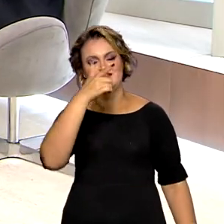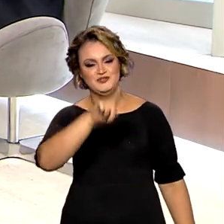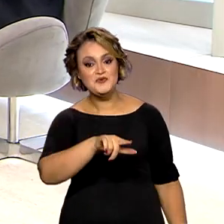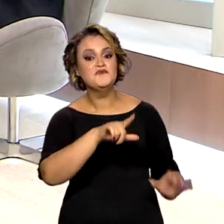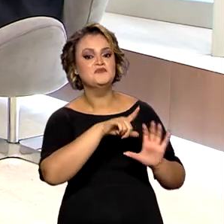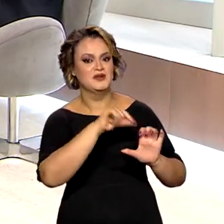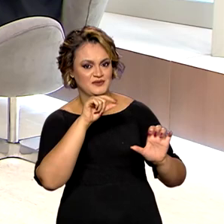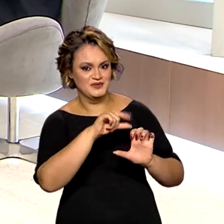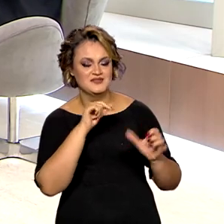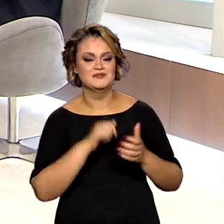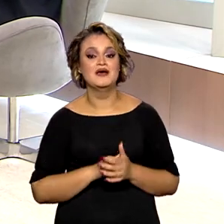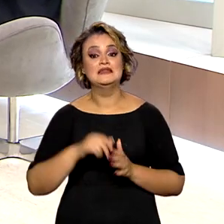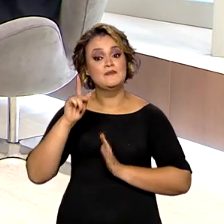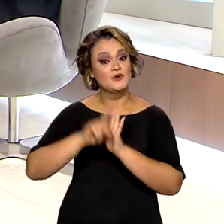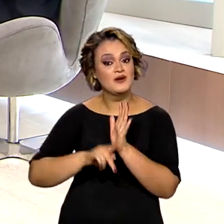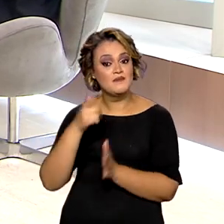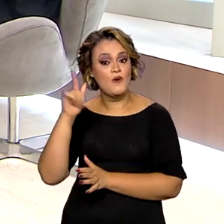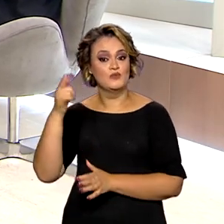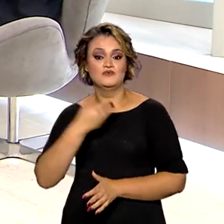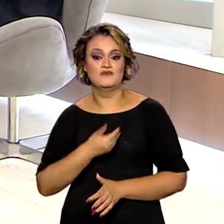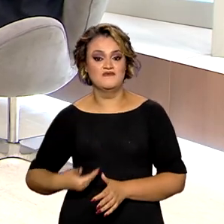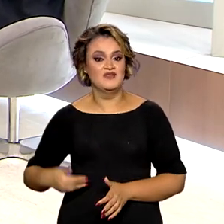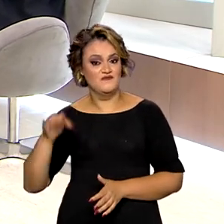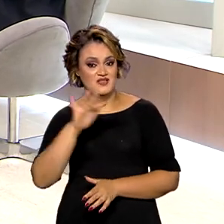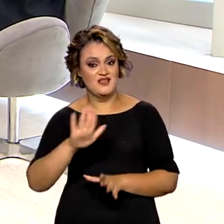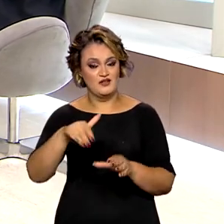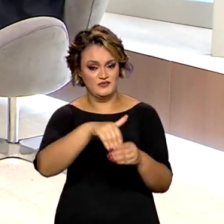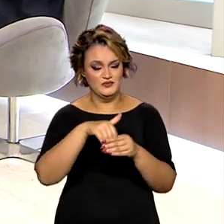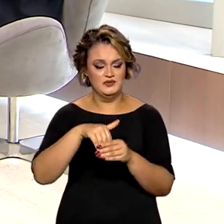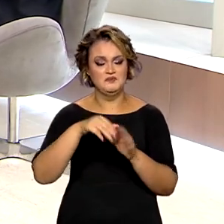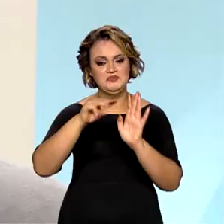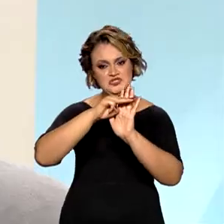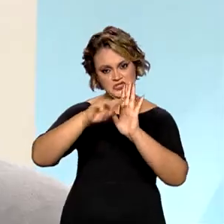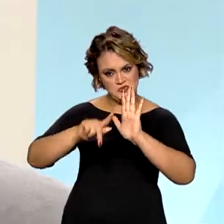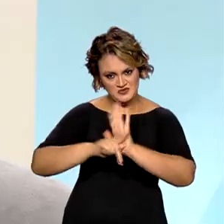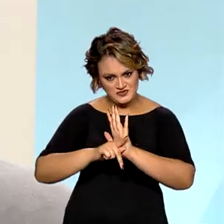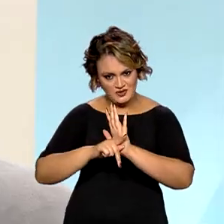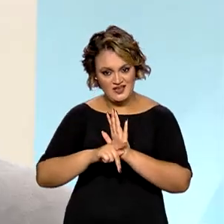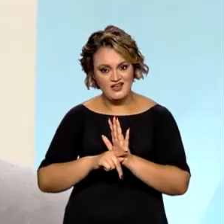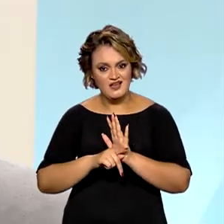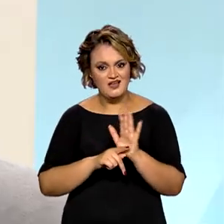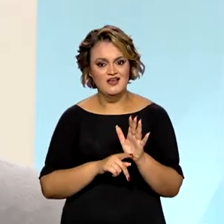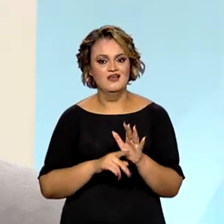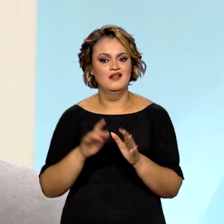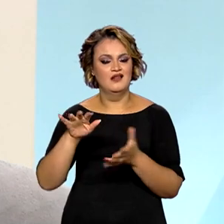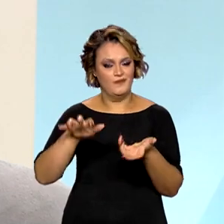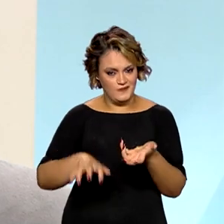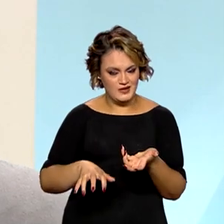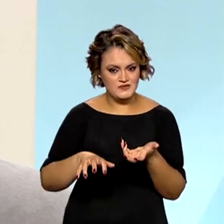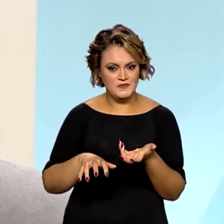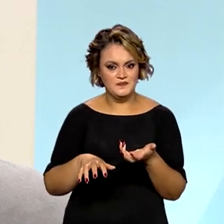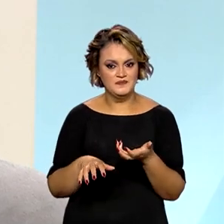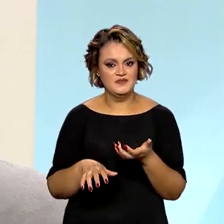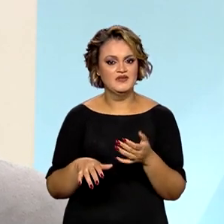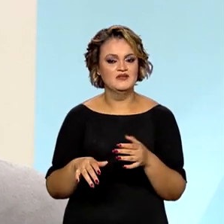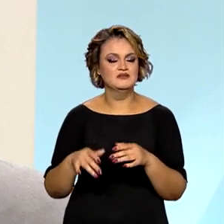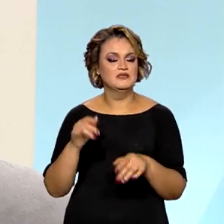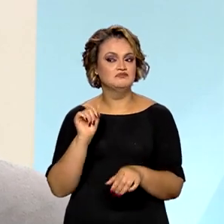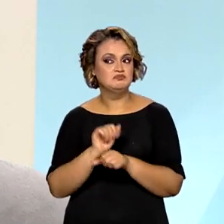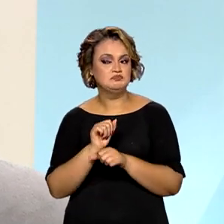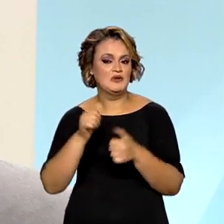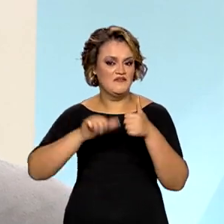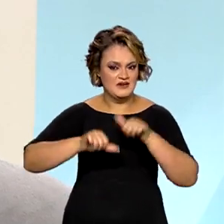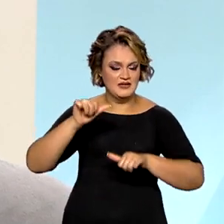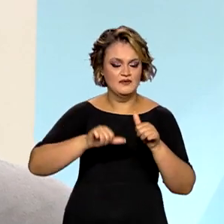porque tem um outro programa do governo federal que está em votação, uma medida provisória que está no Congresso Nacional em apreciação,